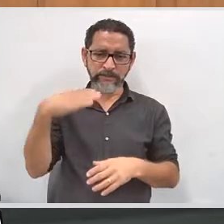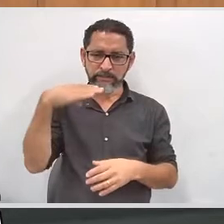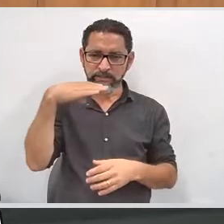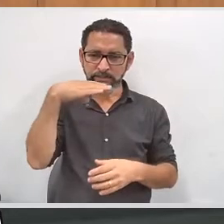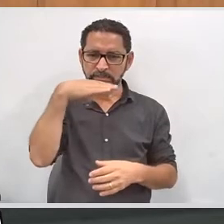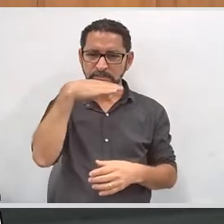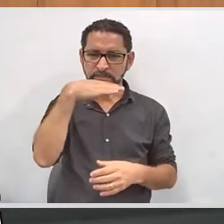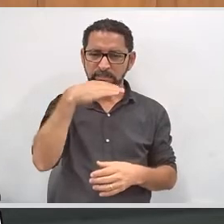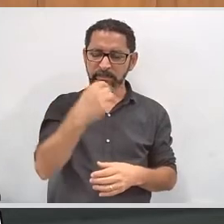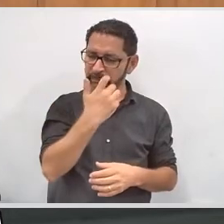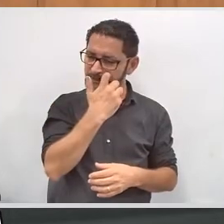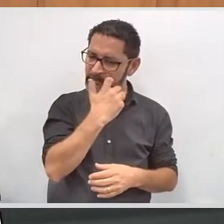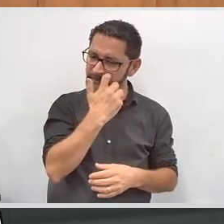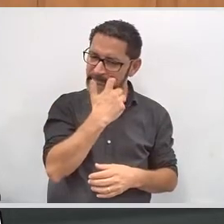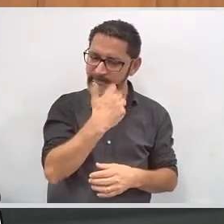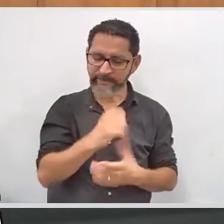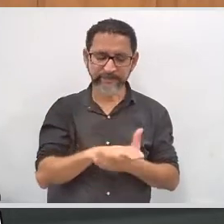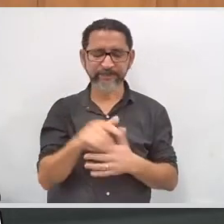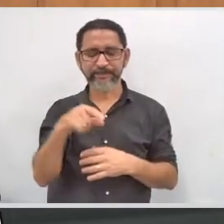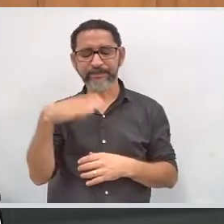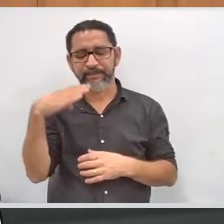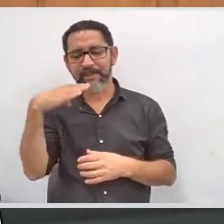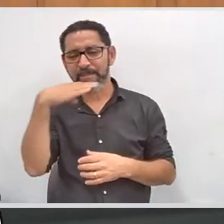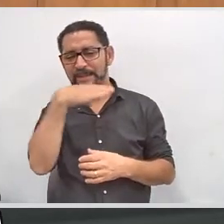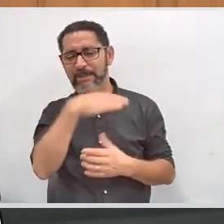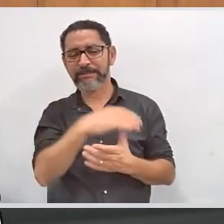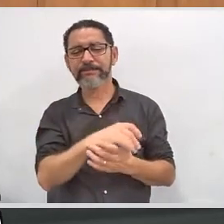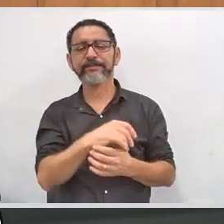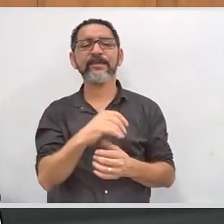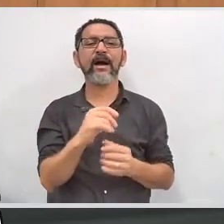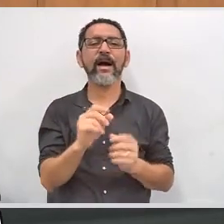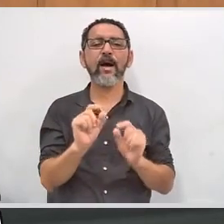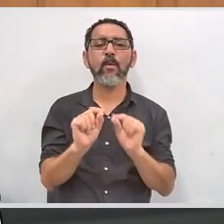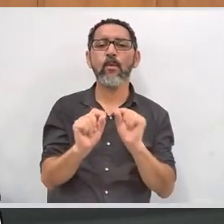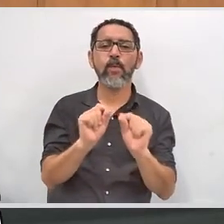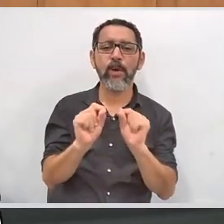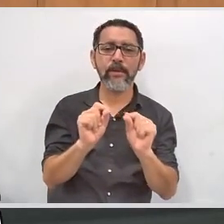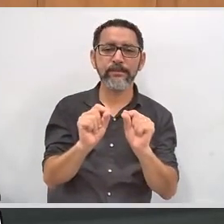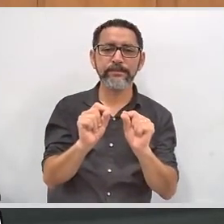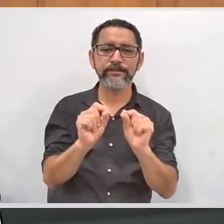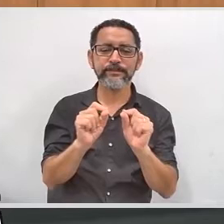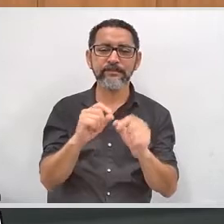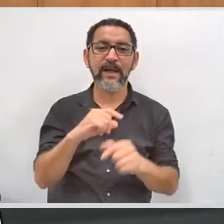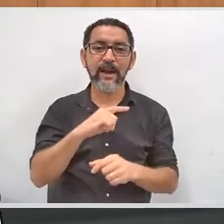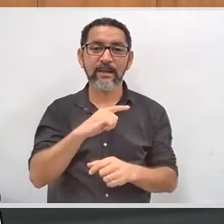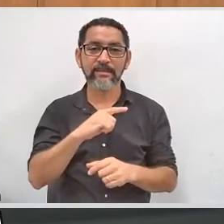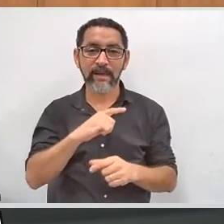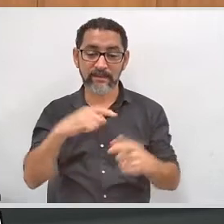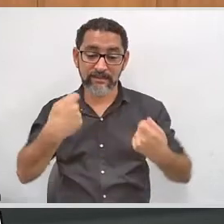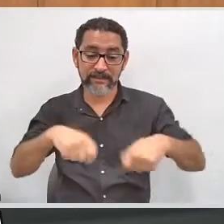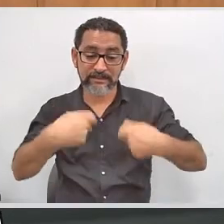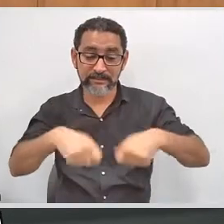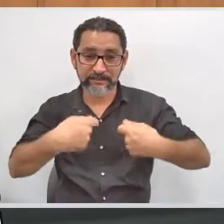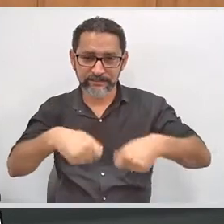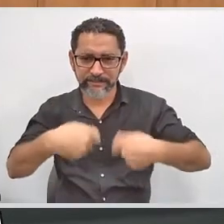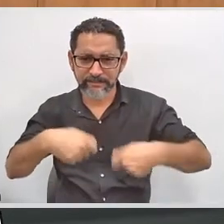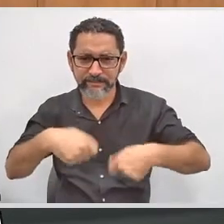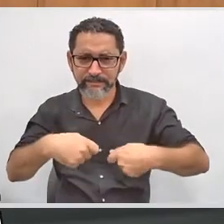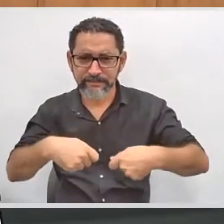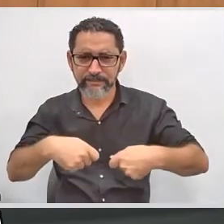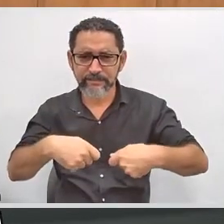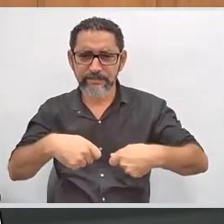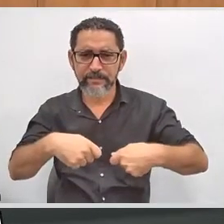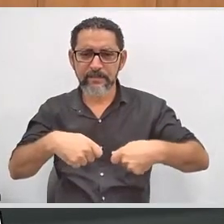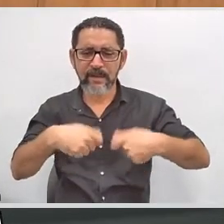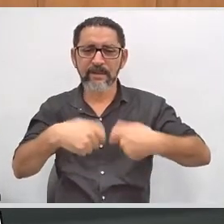aquela deficiência. E é por isso que eu disse no começo dessa exposição que é necessário que as pessoas